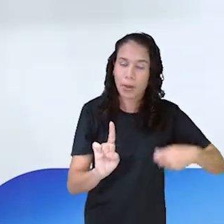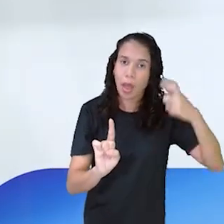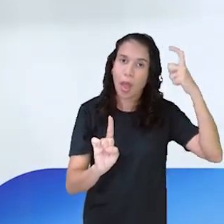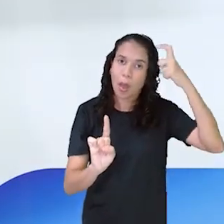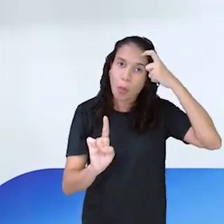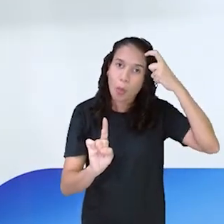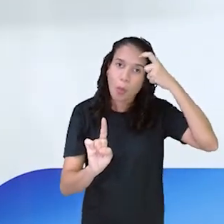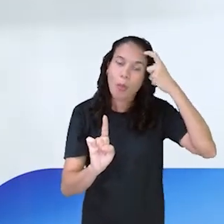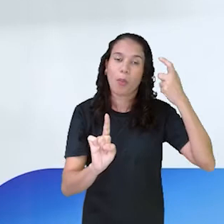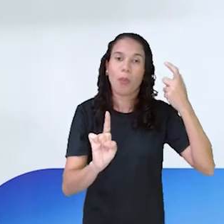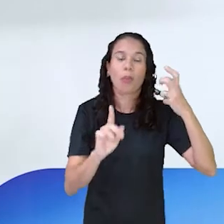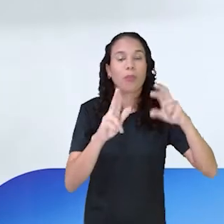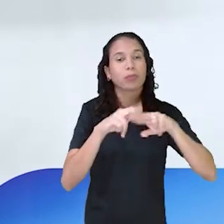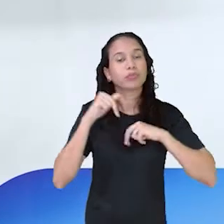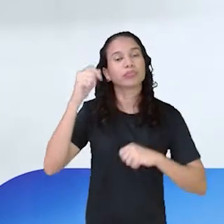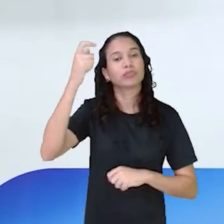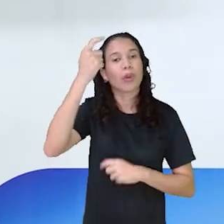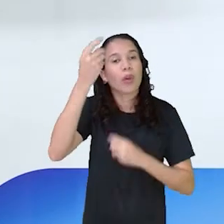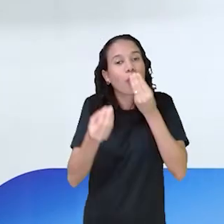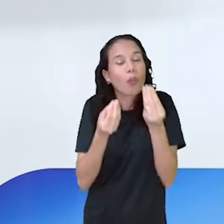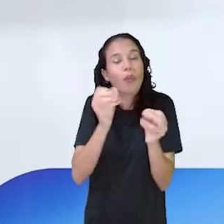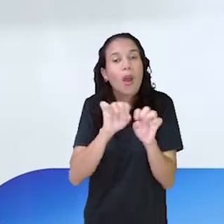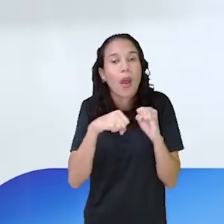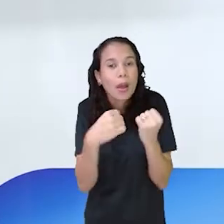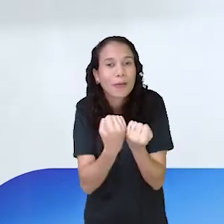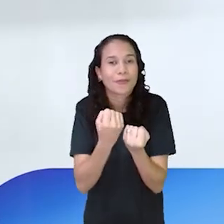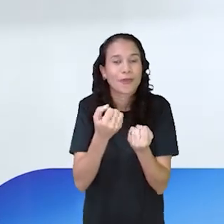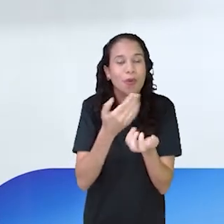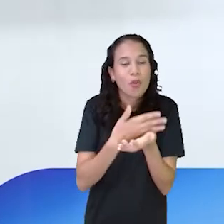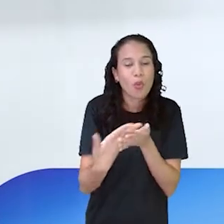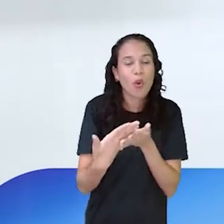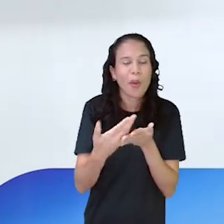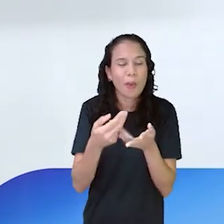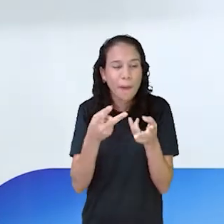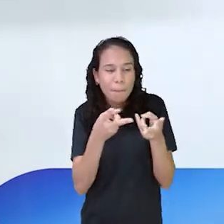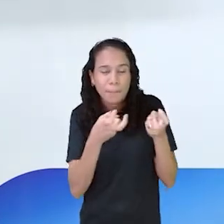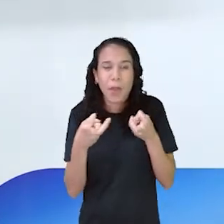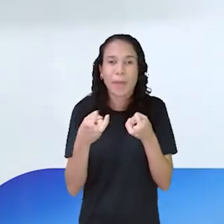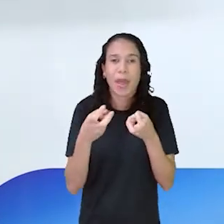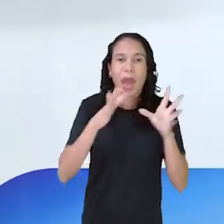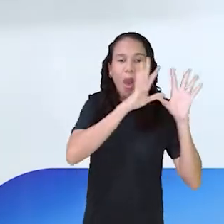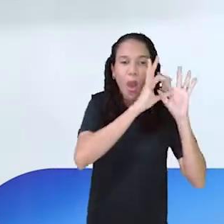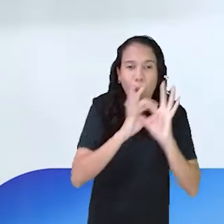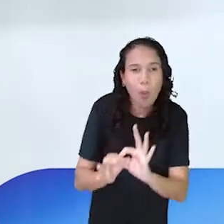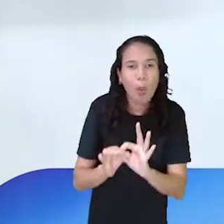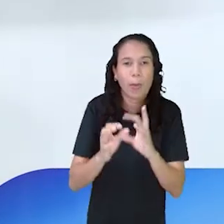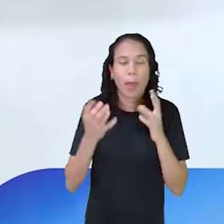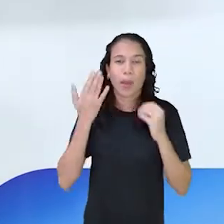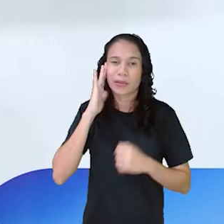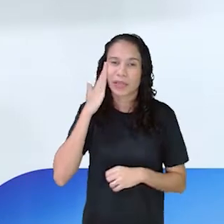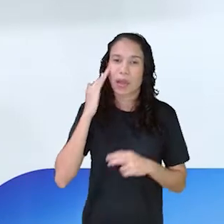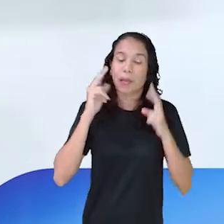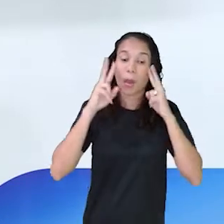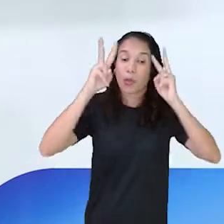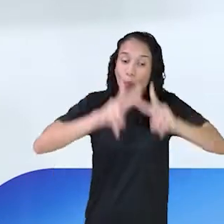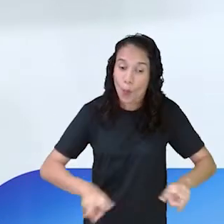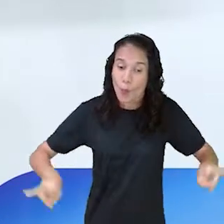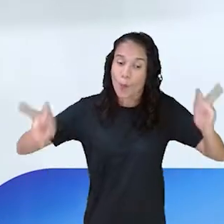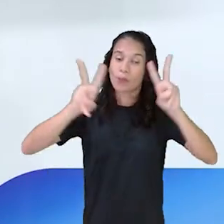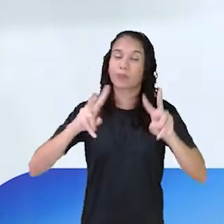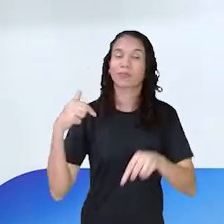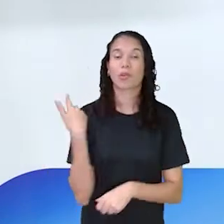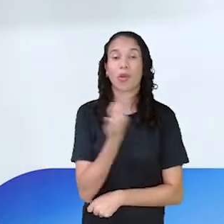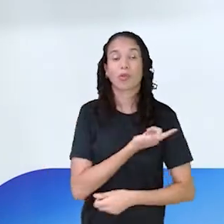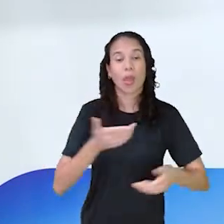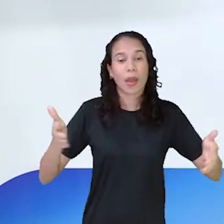Então, quando a gente trabalha a consciência social, a partir da interpretação, do entendimento, dos nossos contextos, a gente